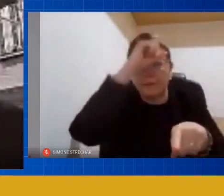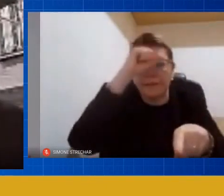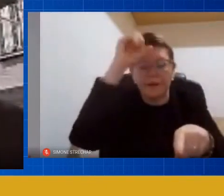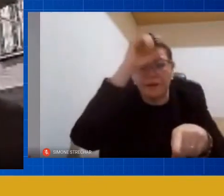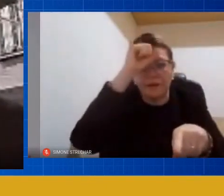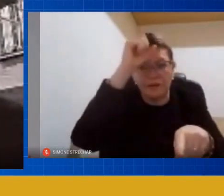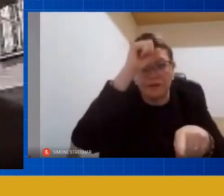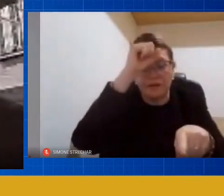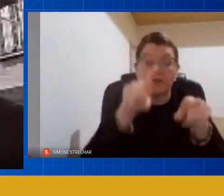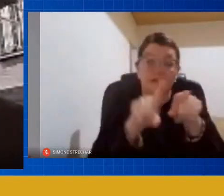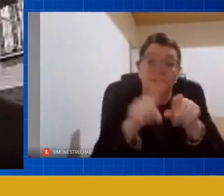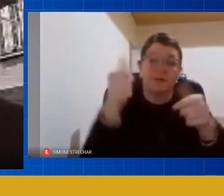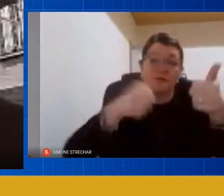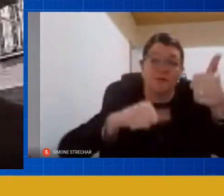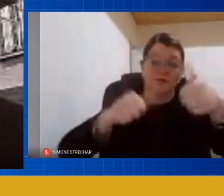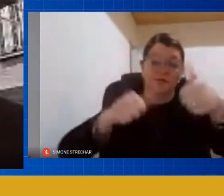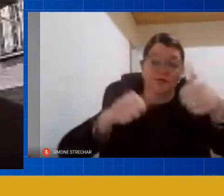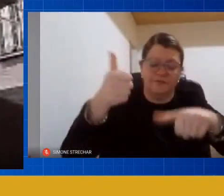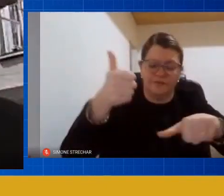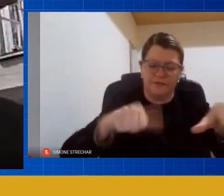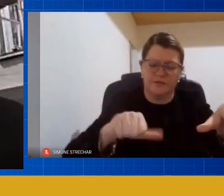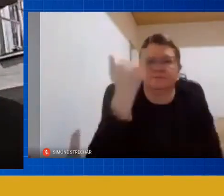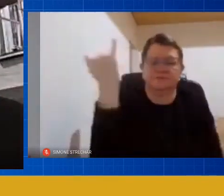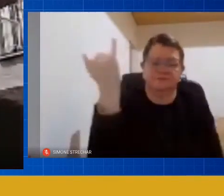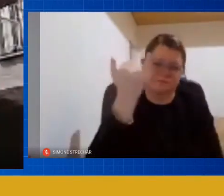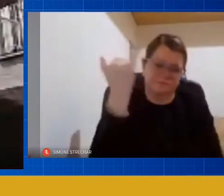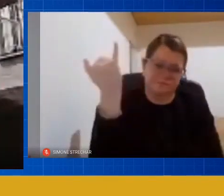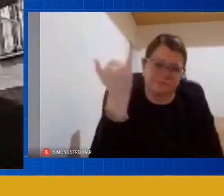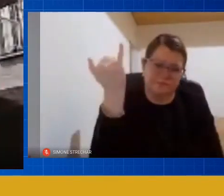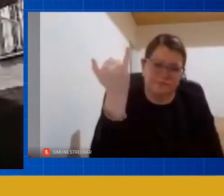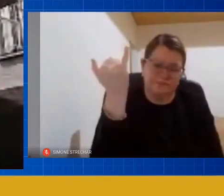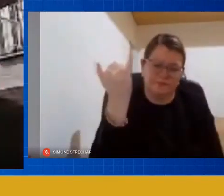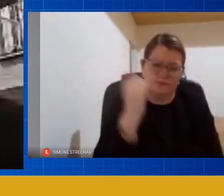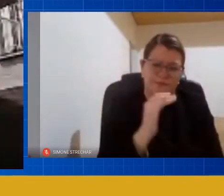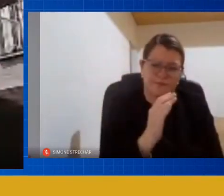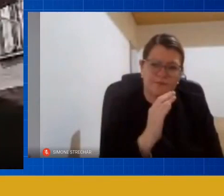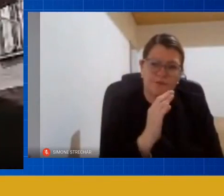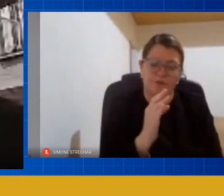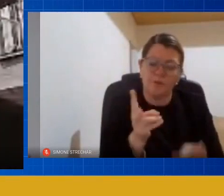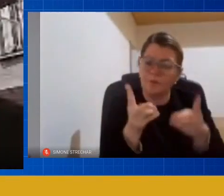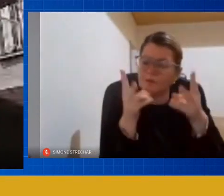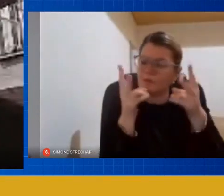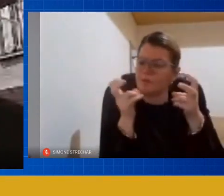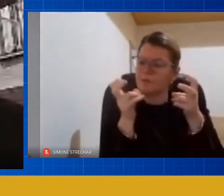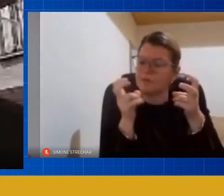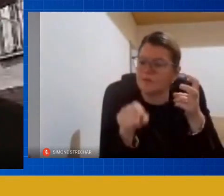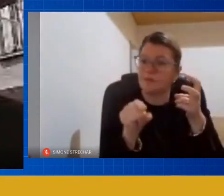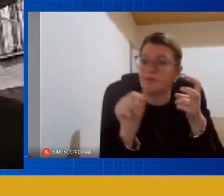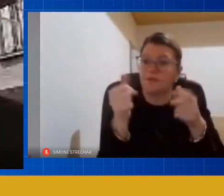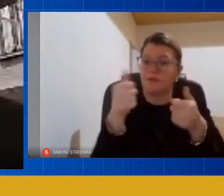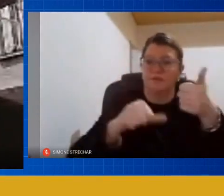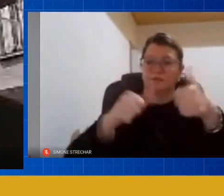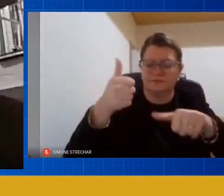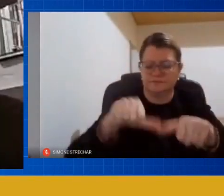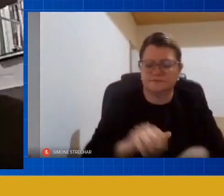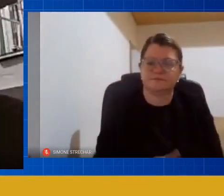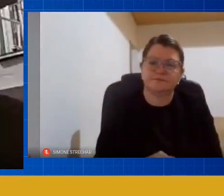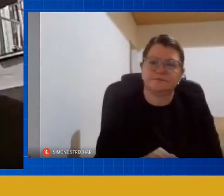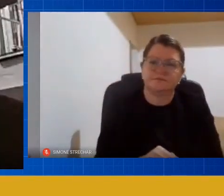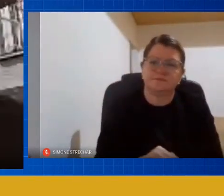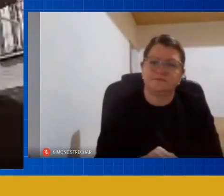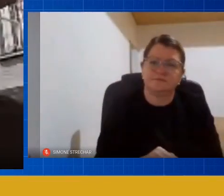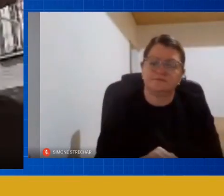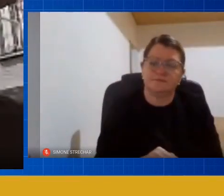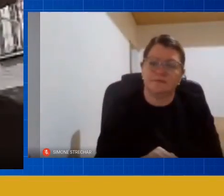avaliar isso é fundamental você reconhecer o aspecto de avaliação por isso as